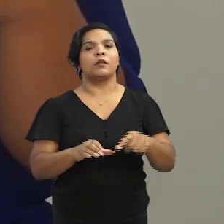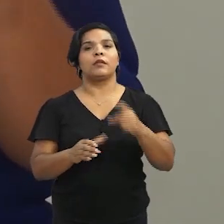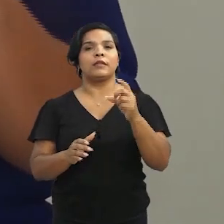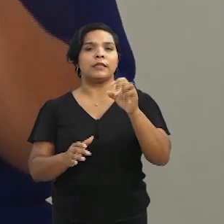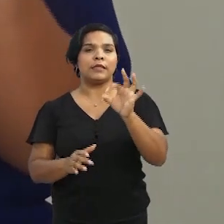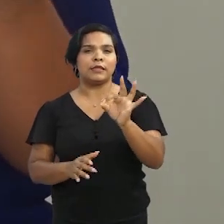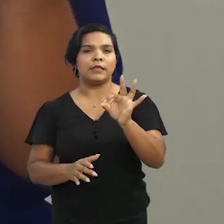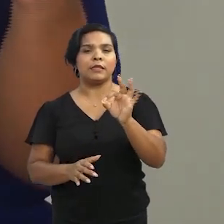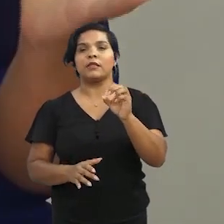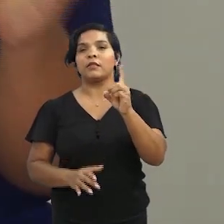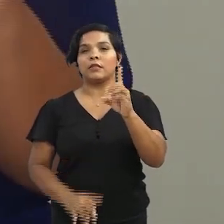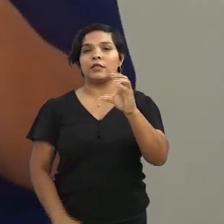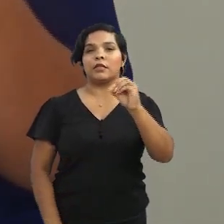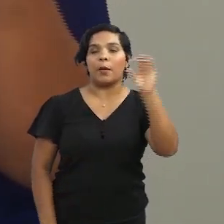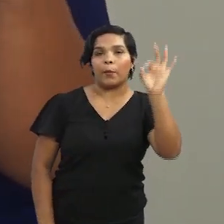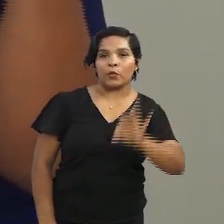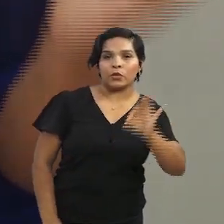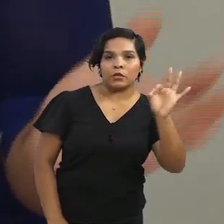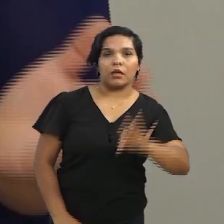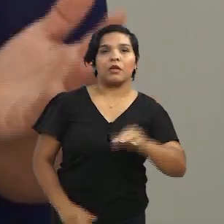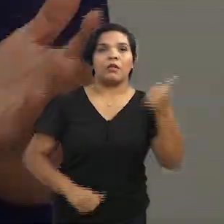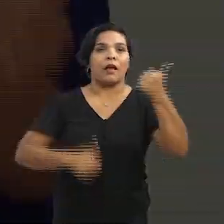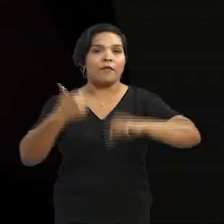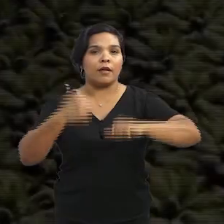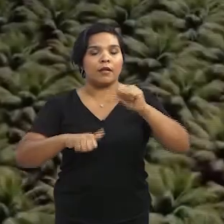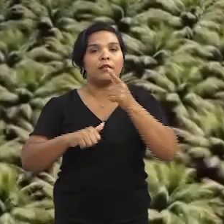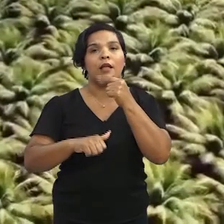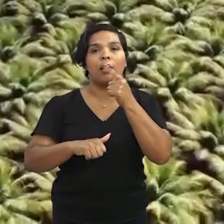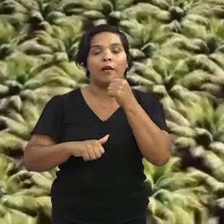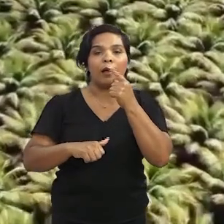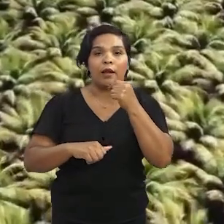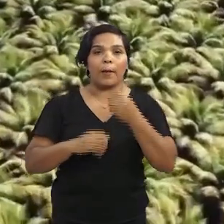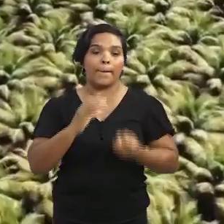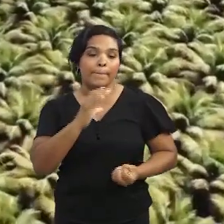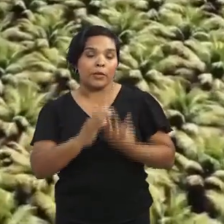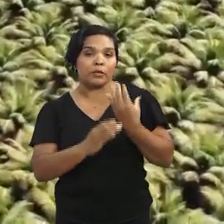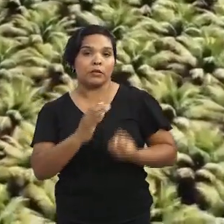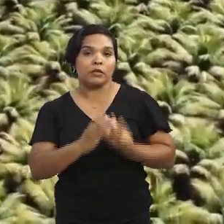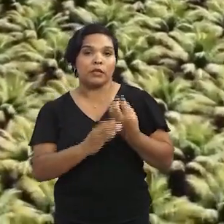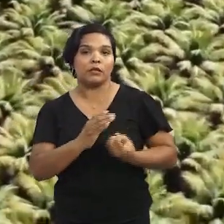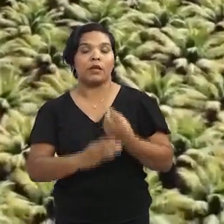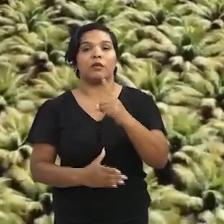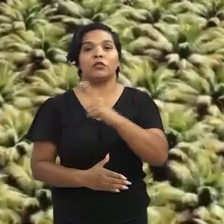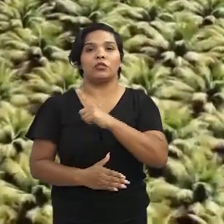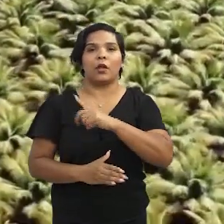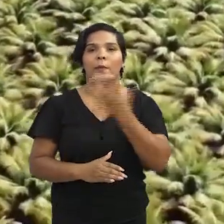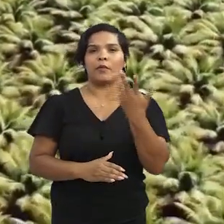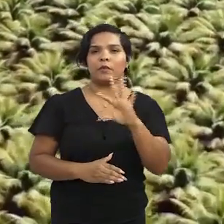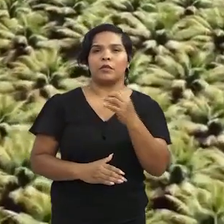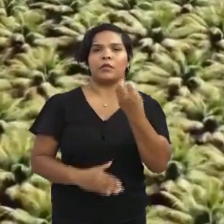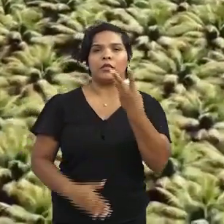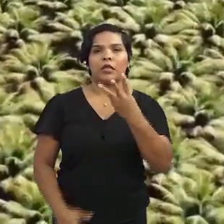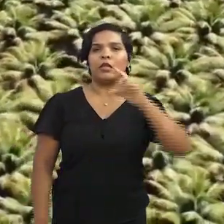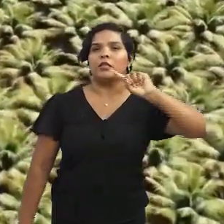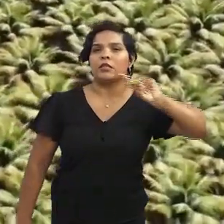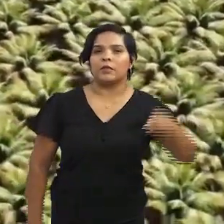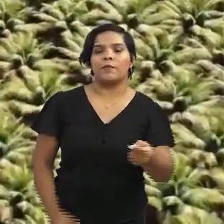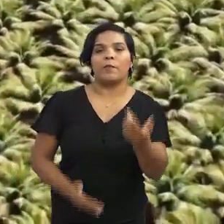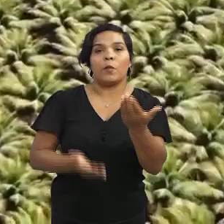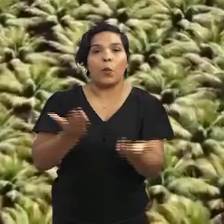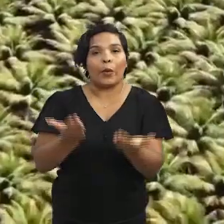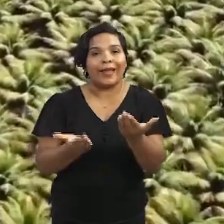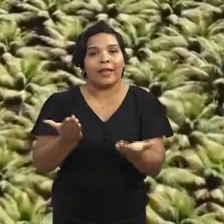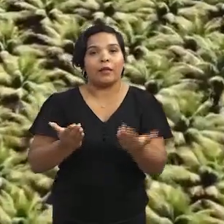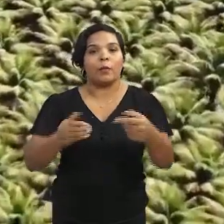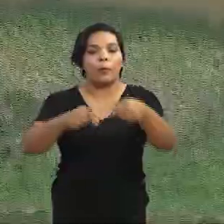que quando a gente colocava 100% da água avaliada, ela produzia, por exemplo, a produtividade tinha em torno de 3 mil